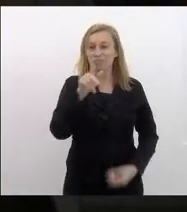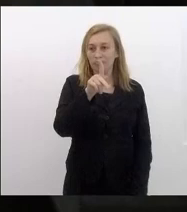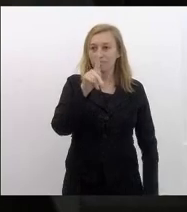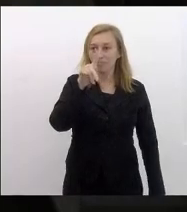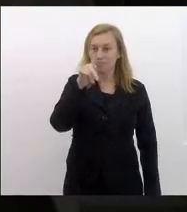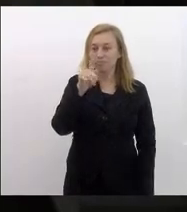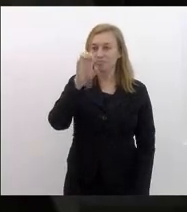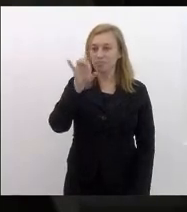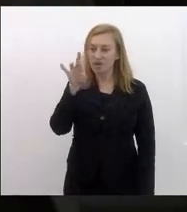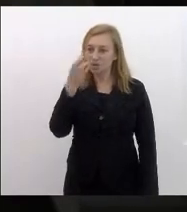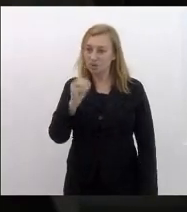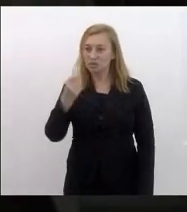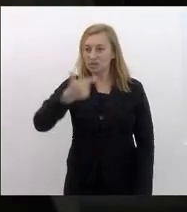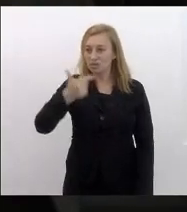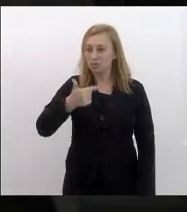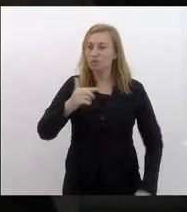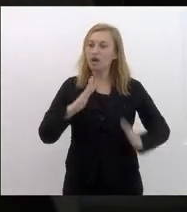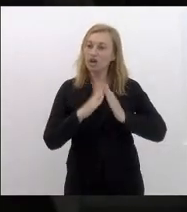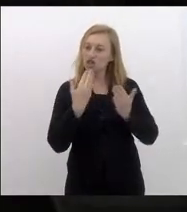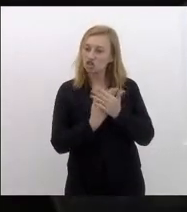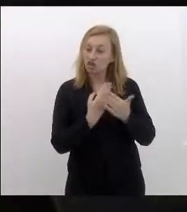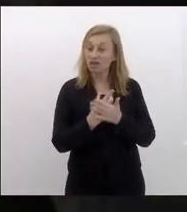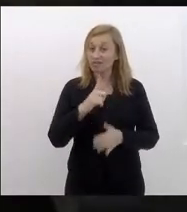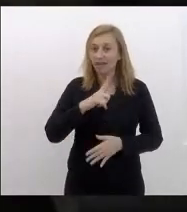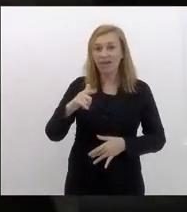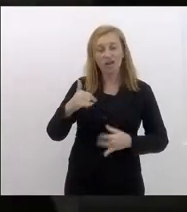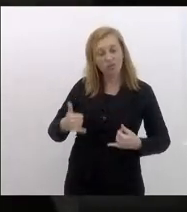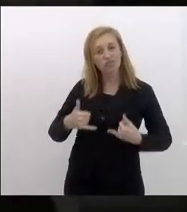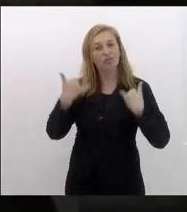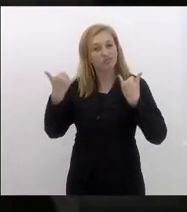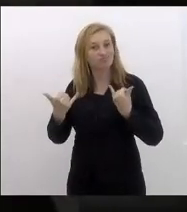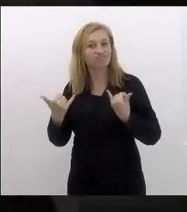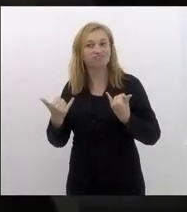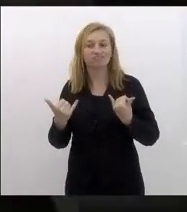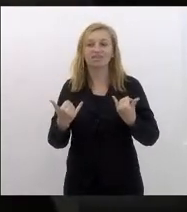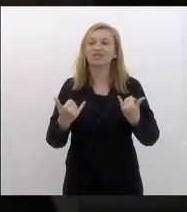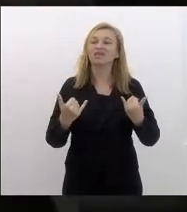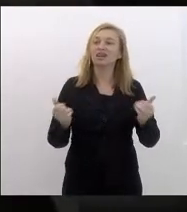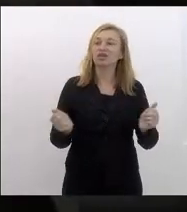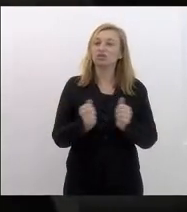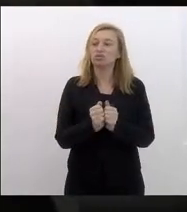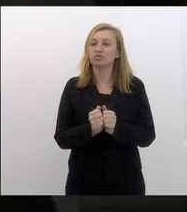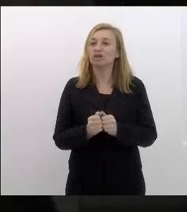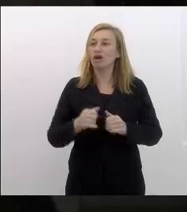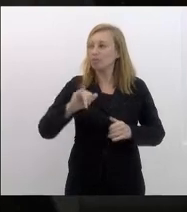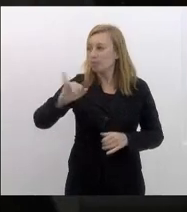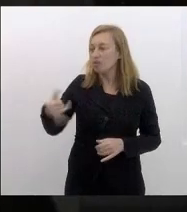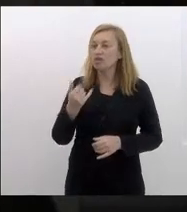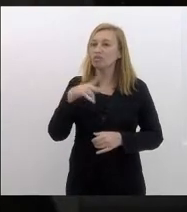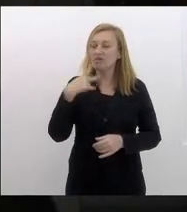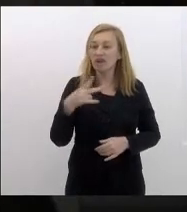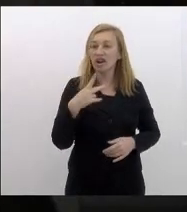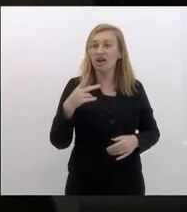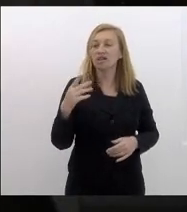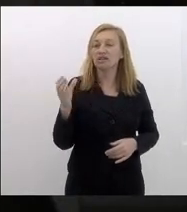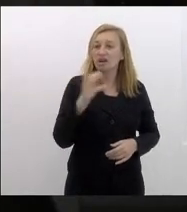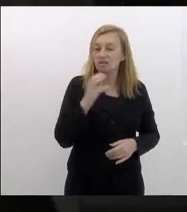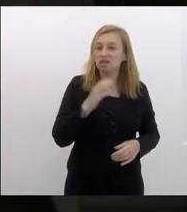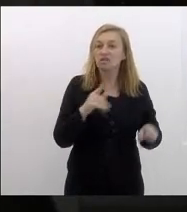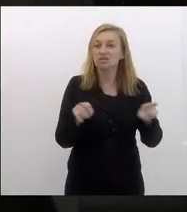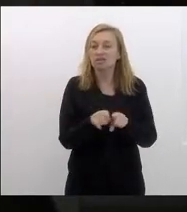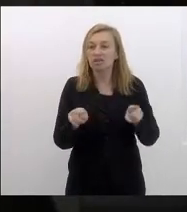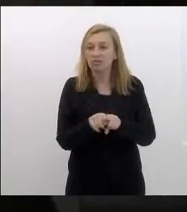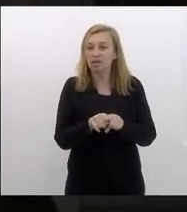tenho muita satisfação pessoal e profissional de ter contribuído nesse sentido e aproveitar esse projeto para dizer da urgência também de